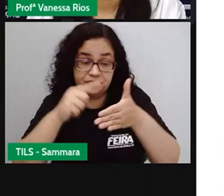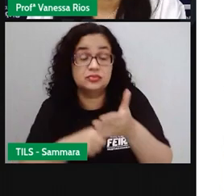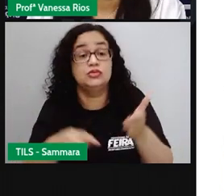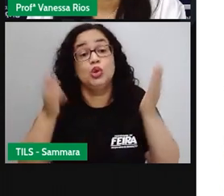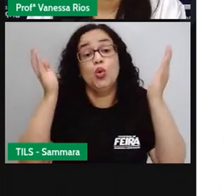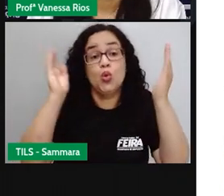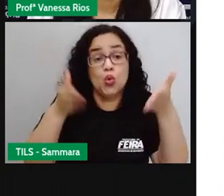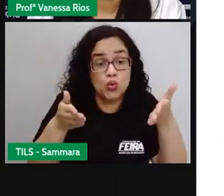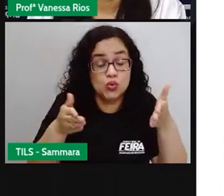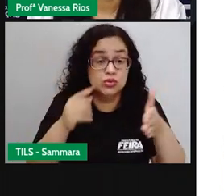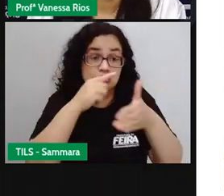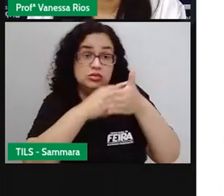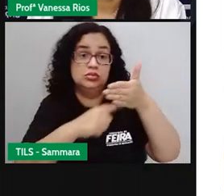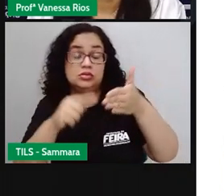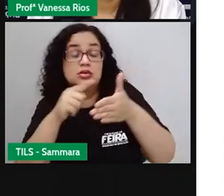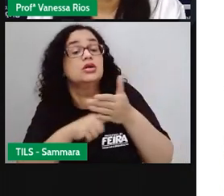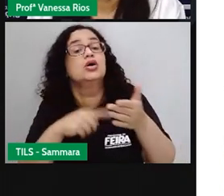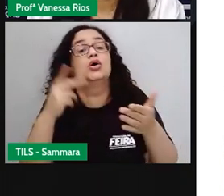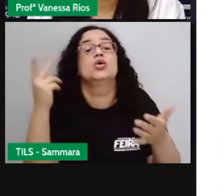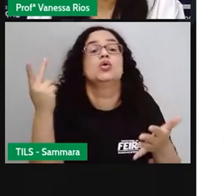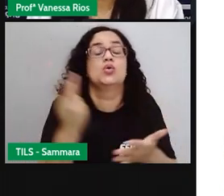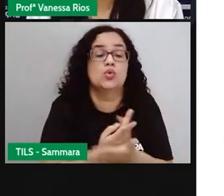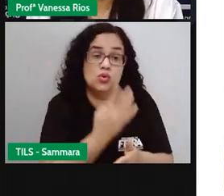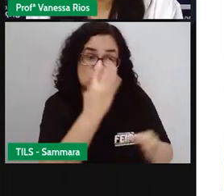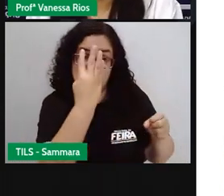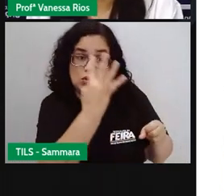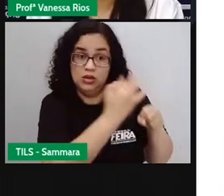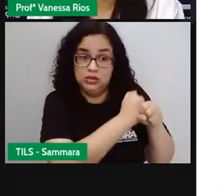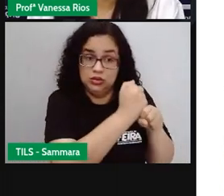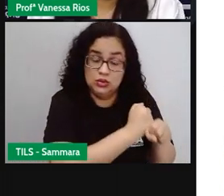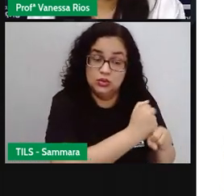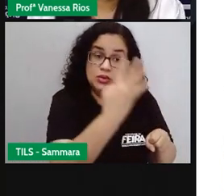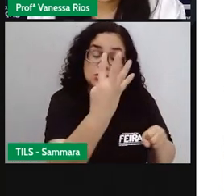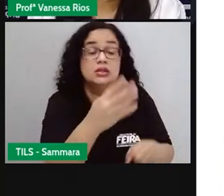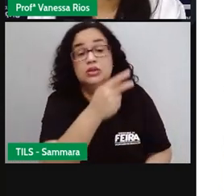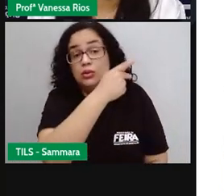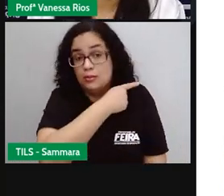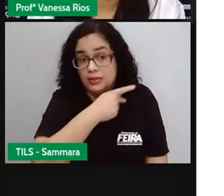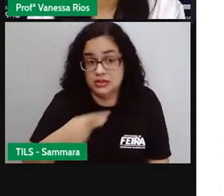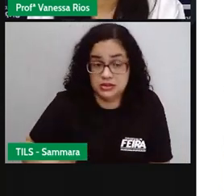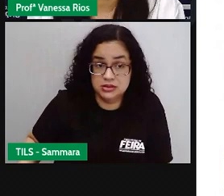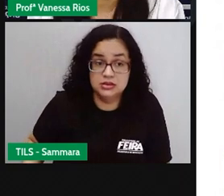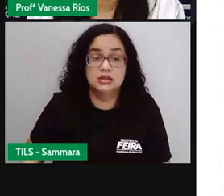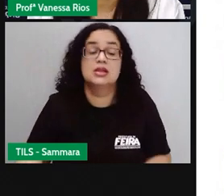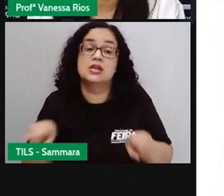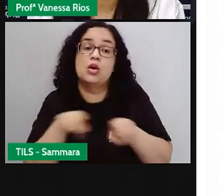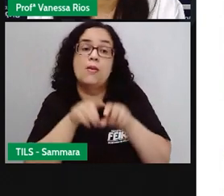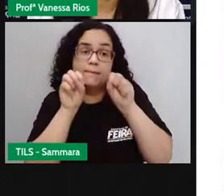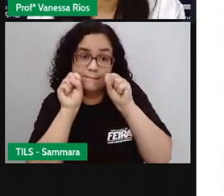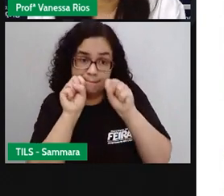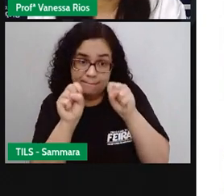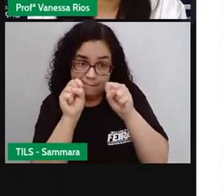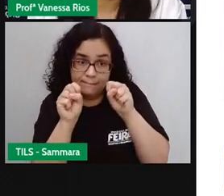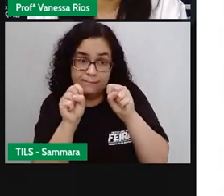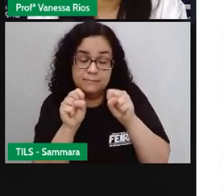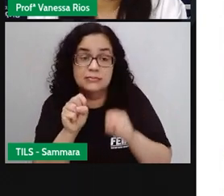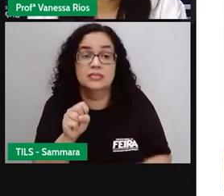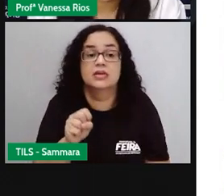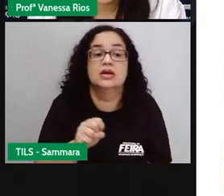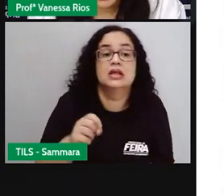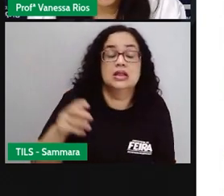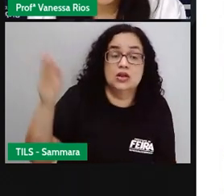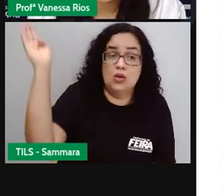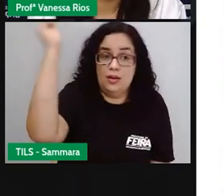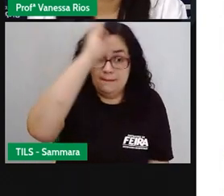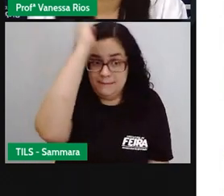Hoje, as eleições, elas acontecem de quatro em quatro anos, tanto para presidente, né? Para os poderes relacionados aí ao nível